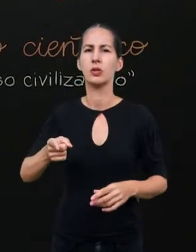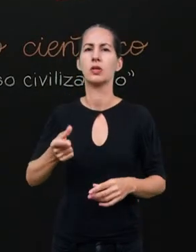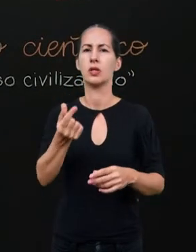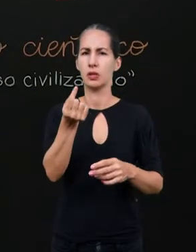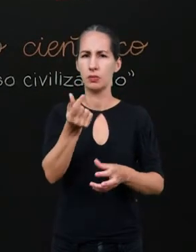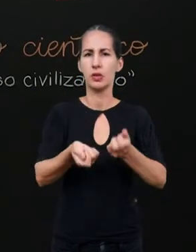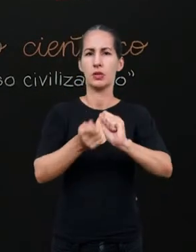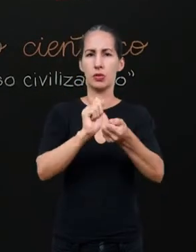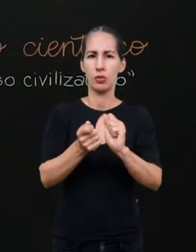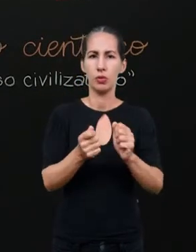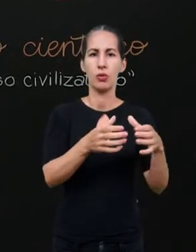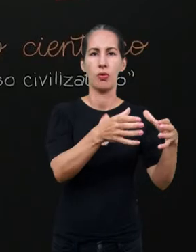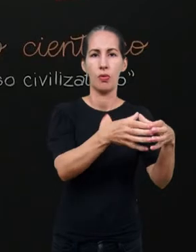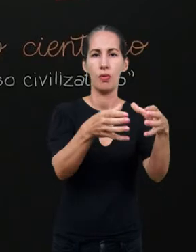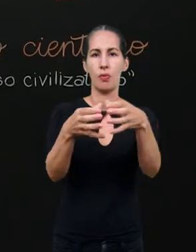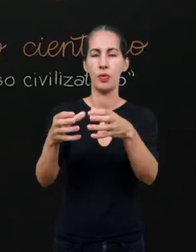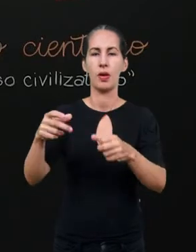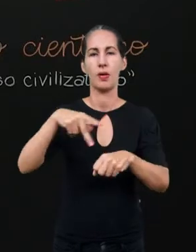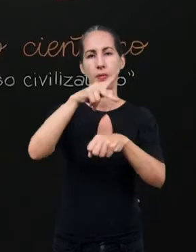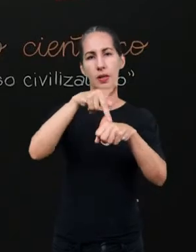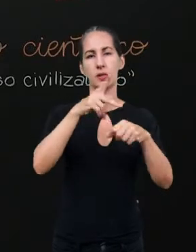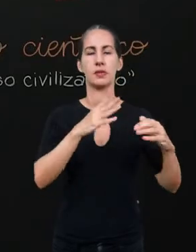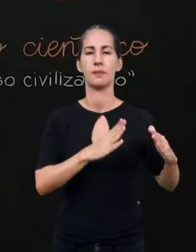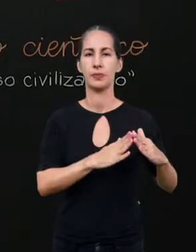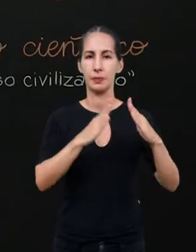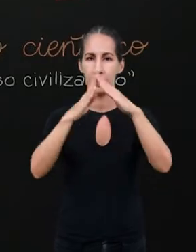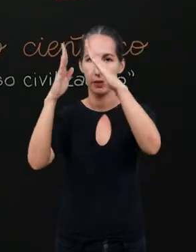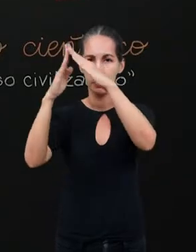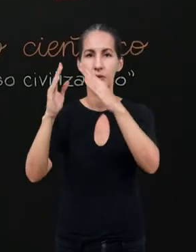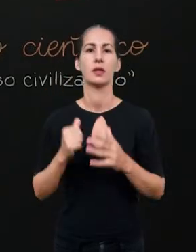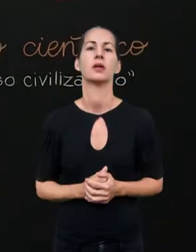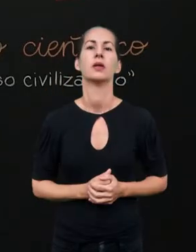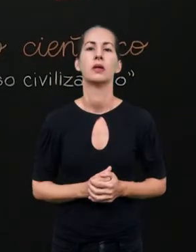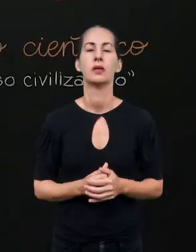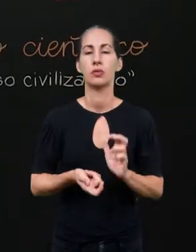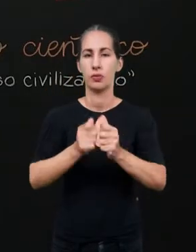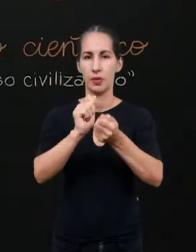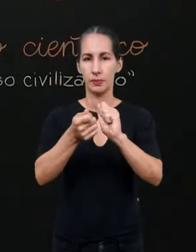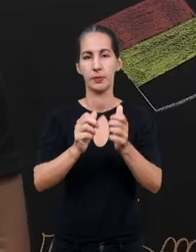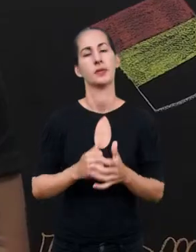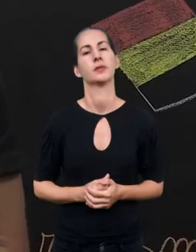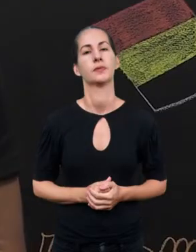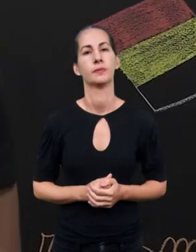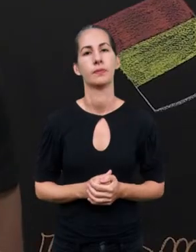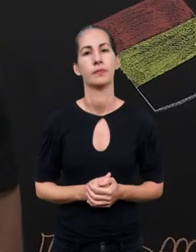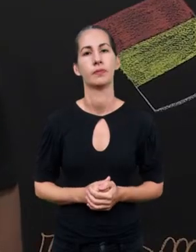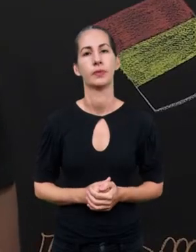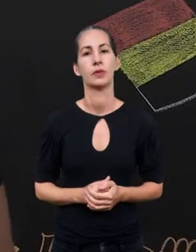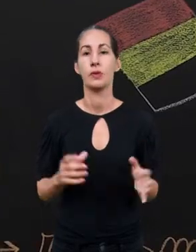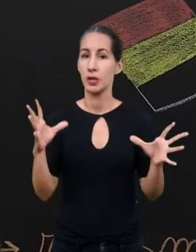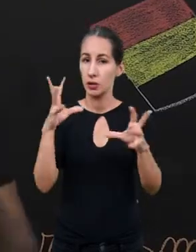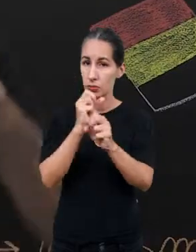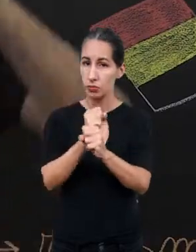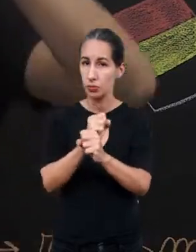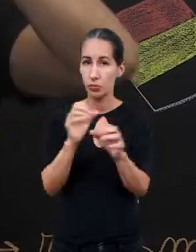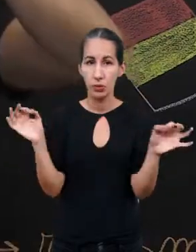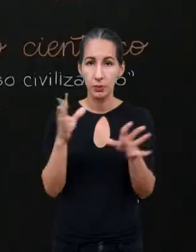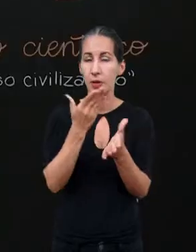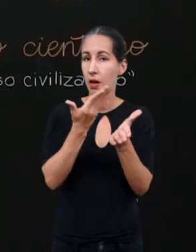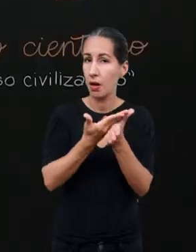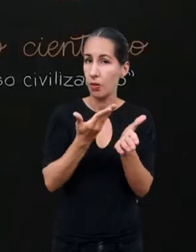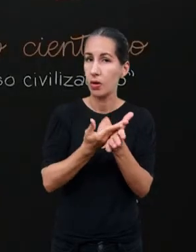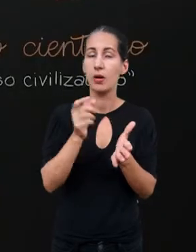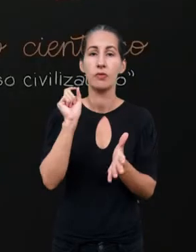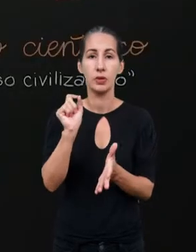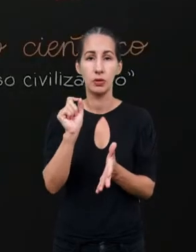econômica dos países periféricos, da periferia do capitalismo. Um breve resumo. Nesta aula